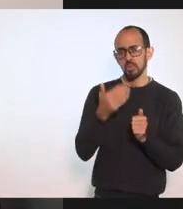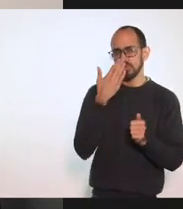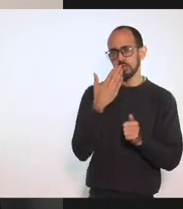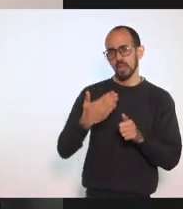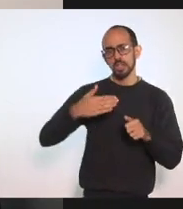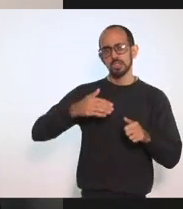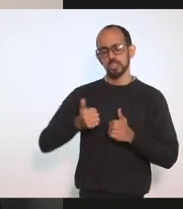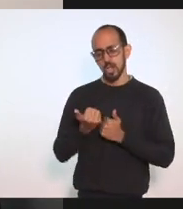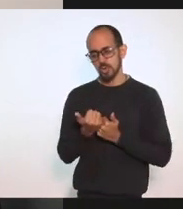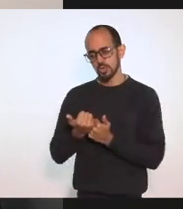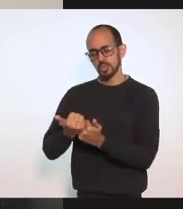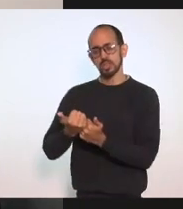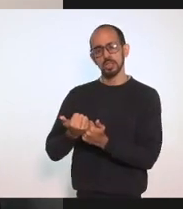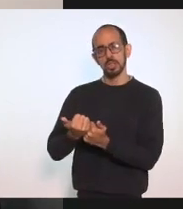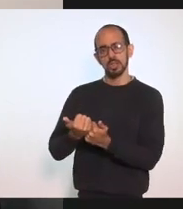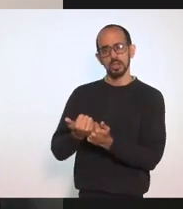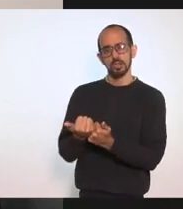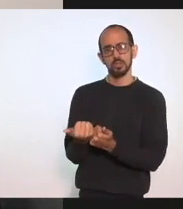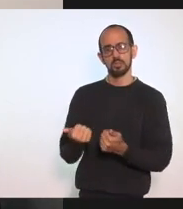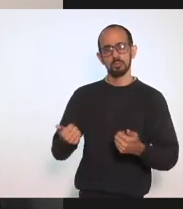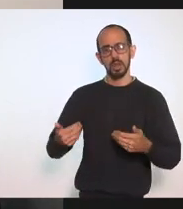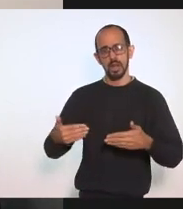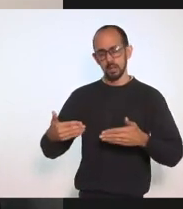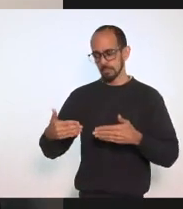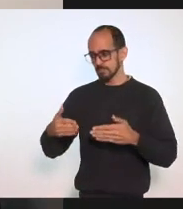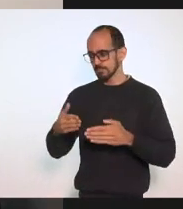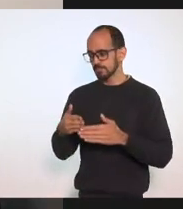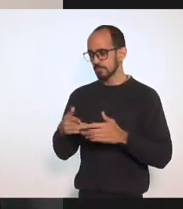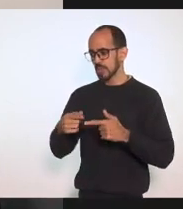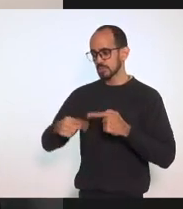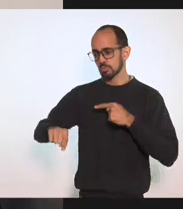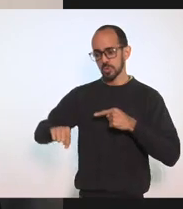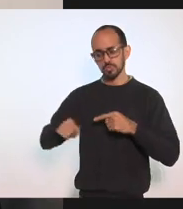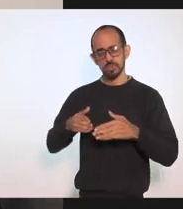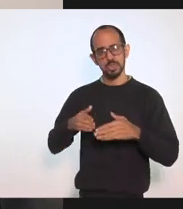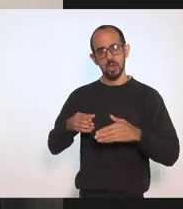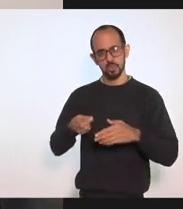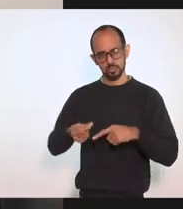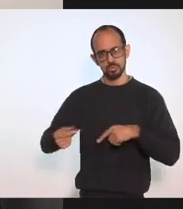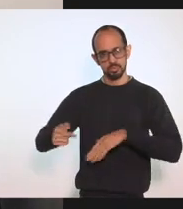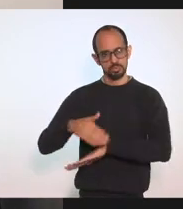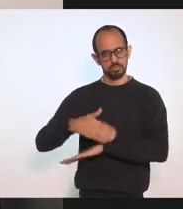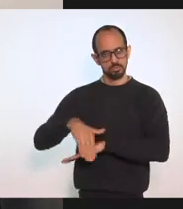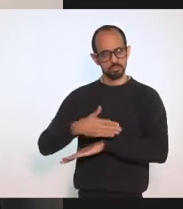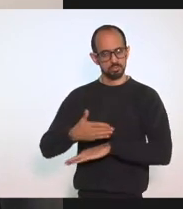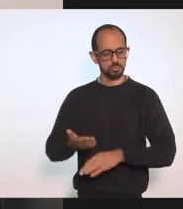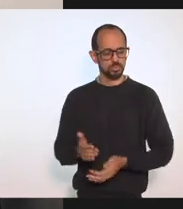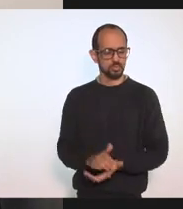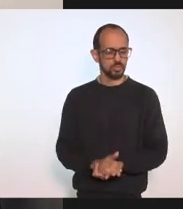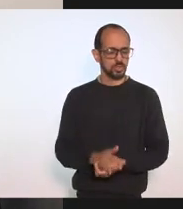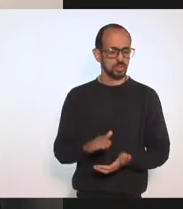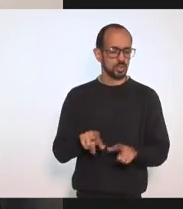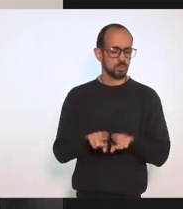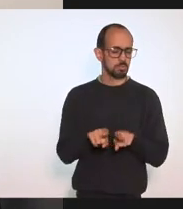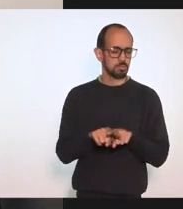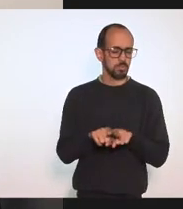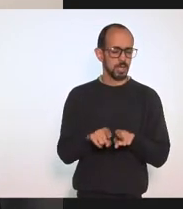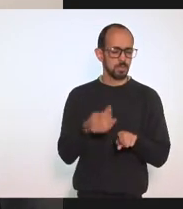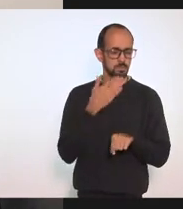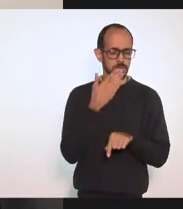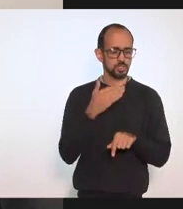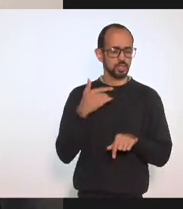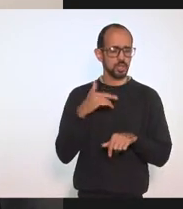Nas medidas De restrição Também Solicitei Ao secretário De saúde